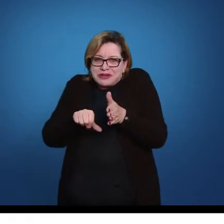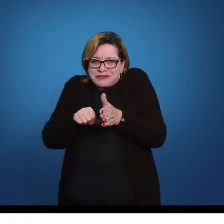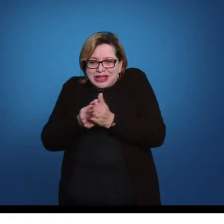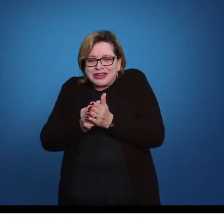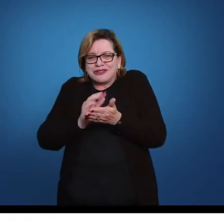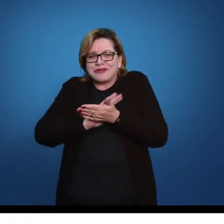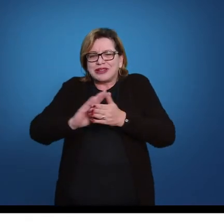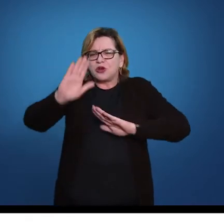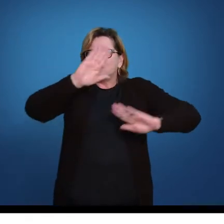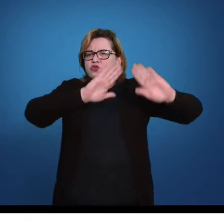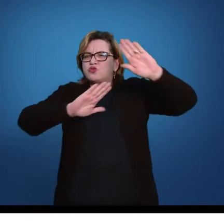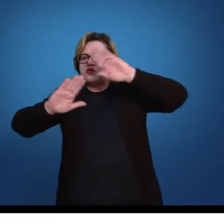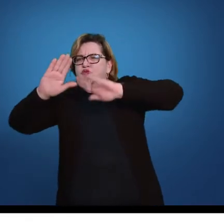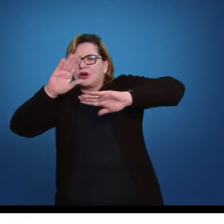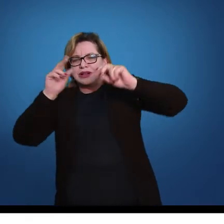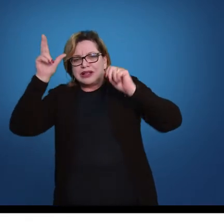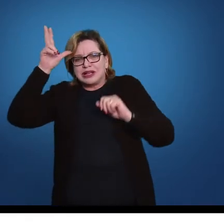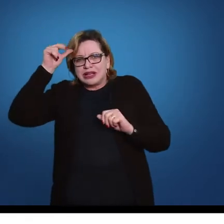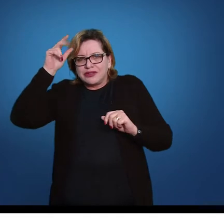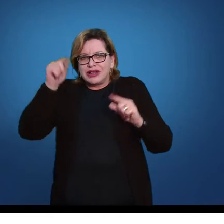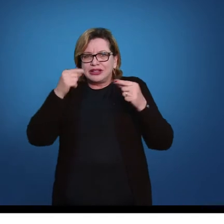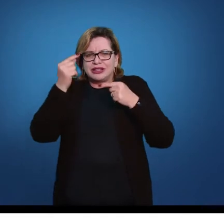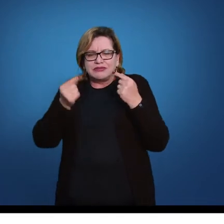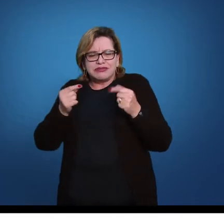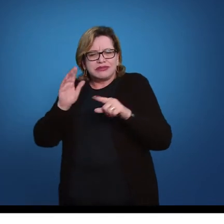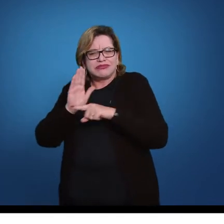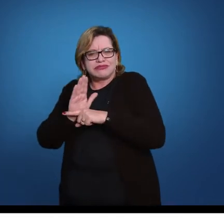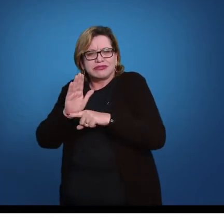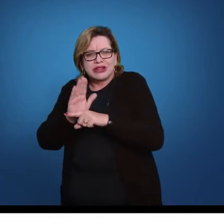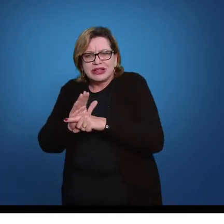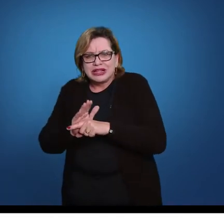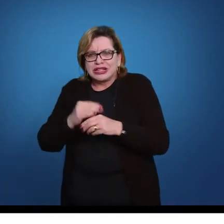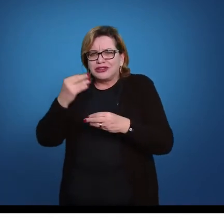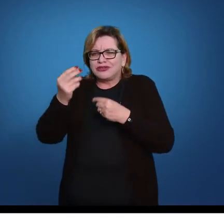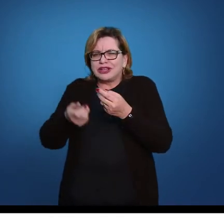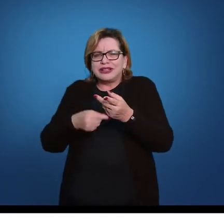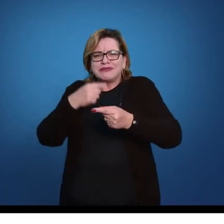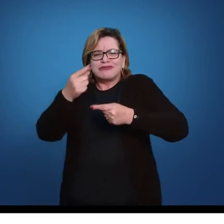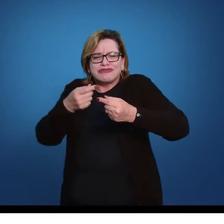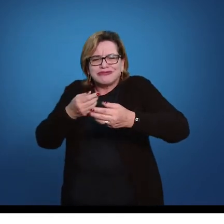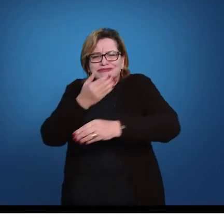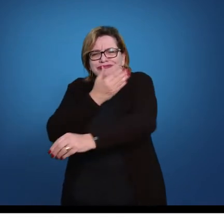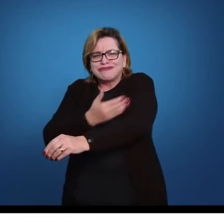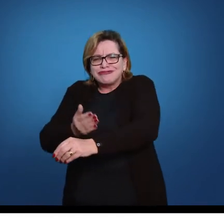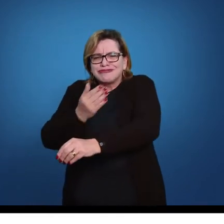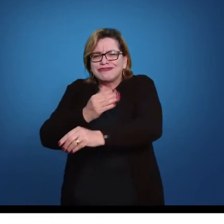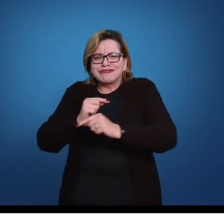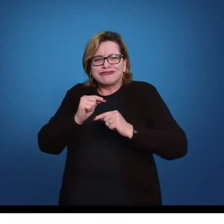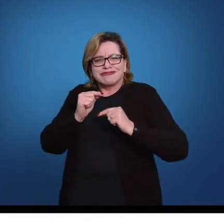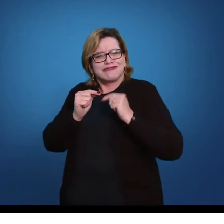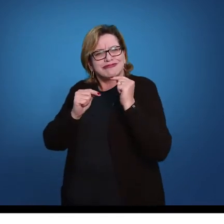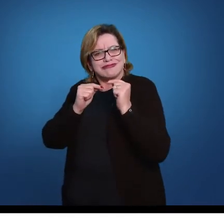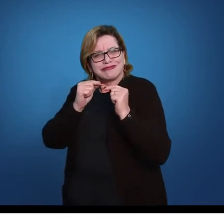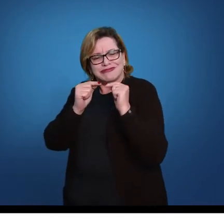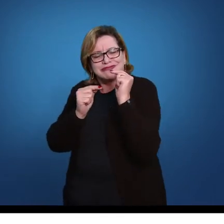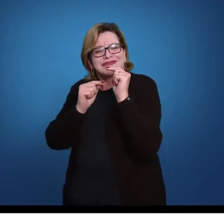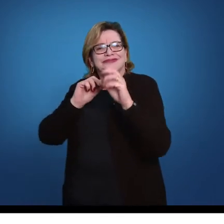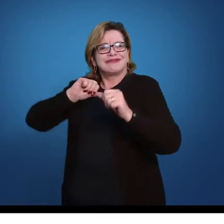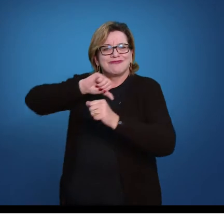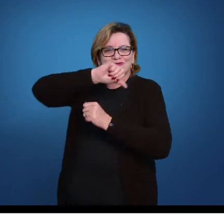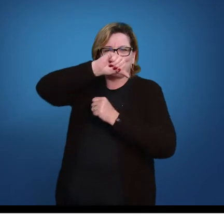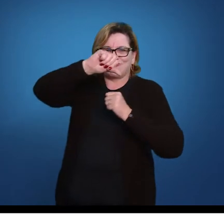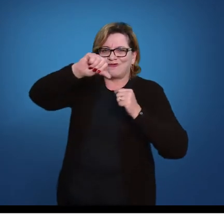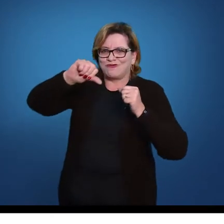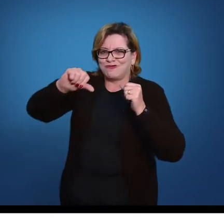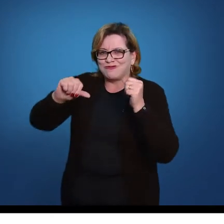dono do primeiro circo em que trabalhou e, aos poucos, foi se tornando acrobata e, mais tarde, quando